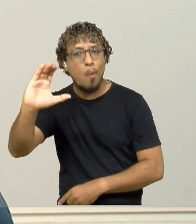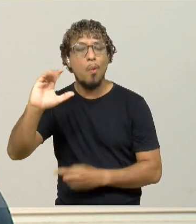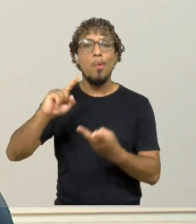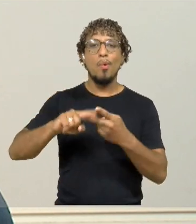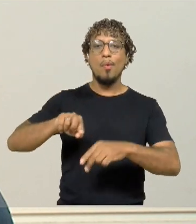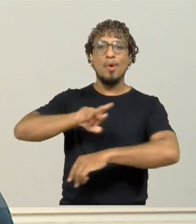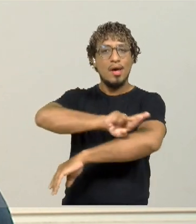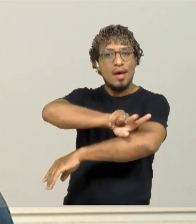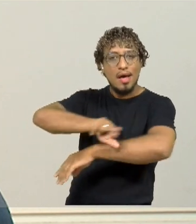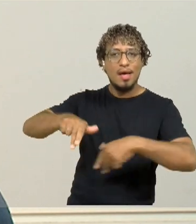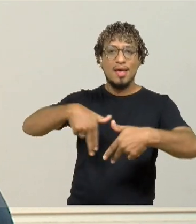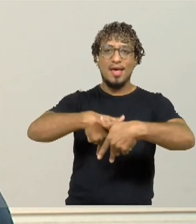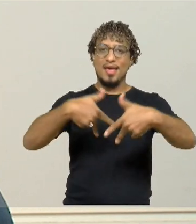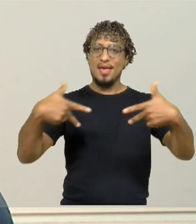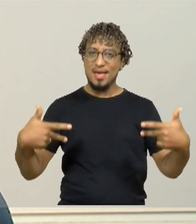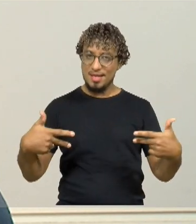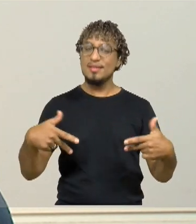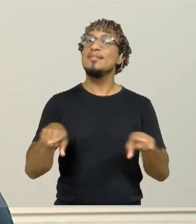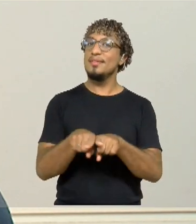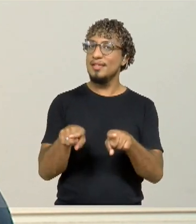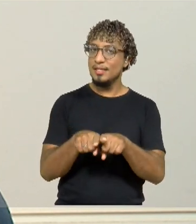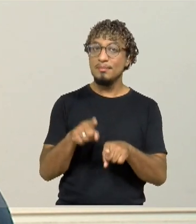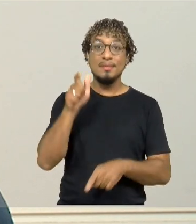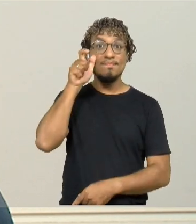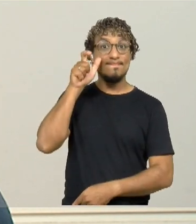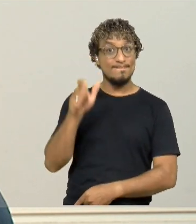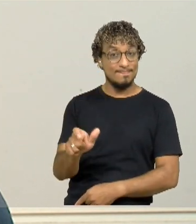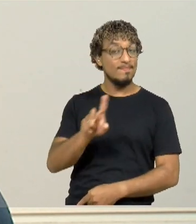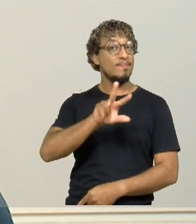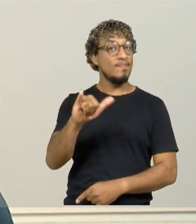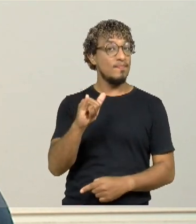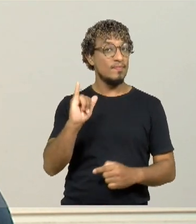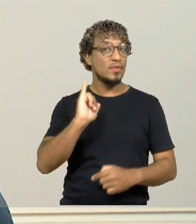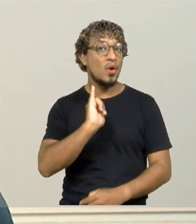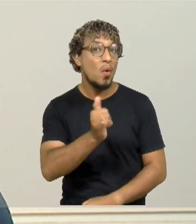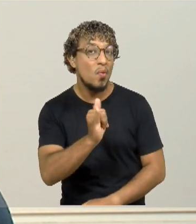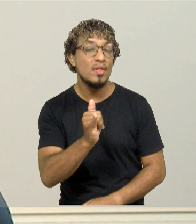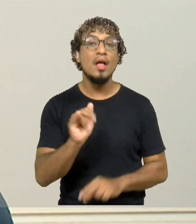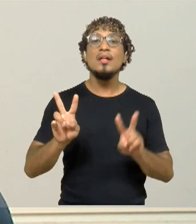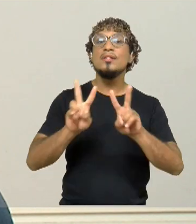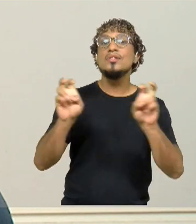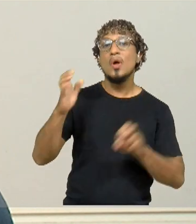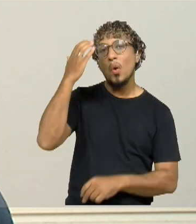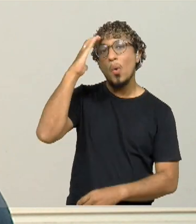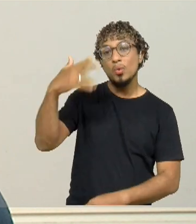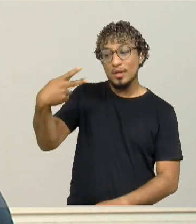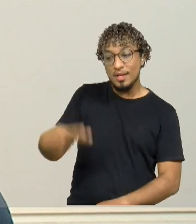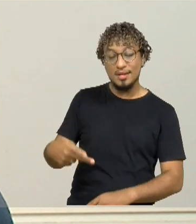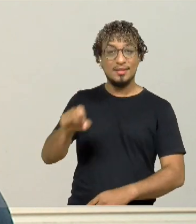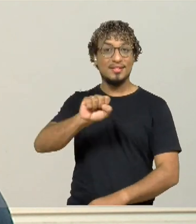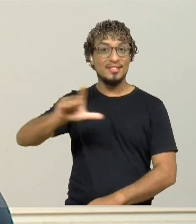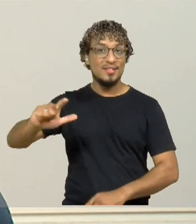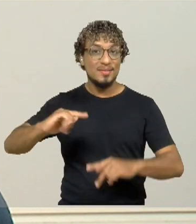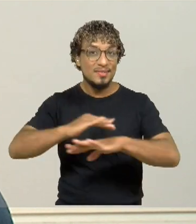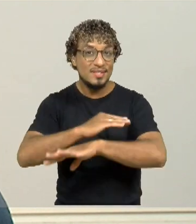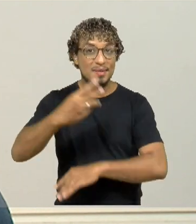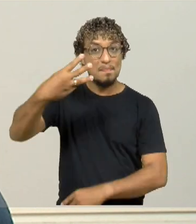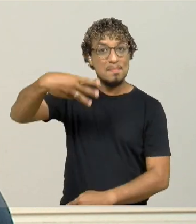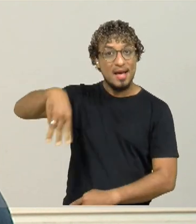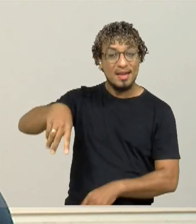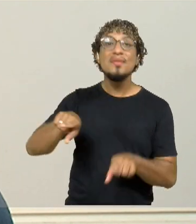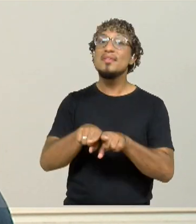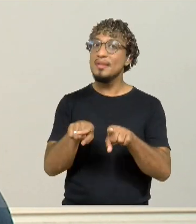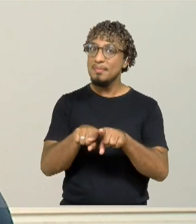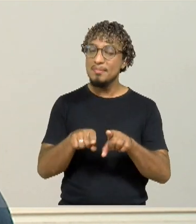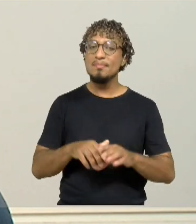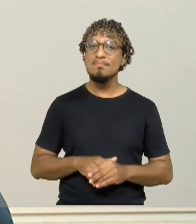né, étnicas também. Então são filmes muito interessantes, que vão falar culturalmente do que acontece em São Luís, no Maranhão também, né? Acho muito